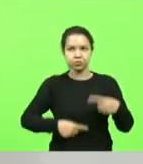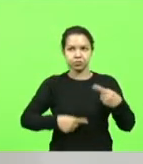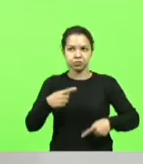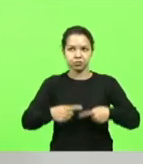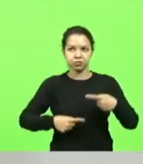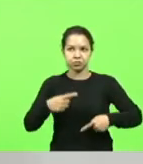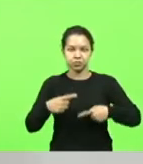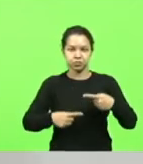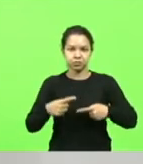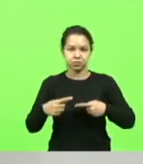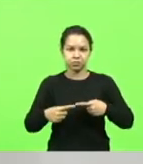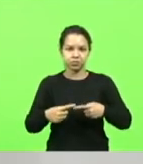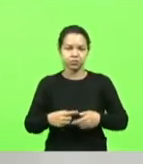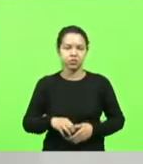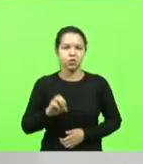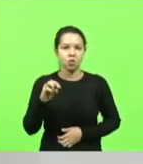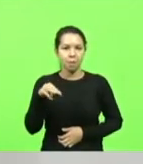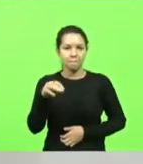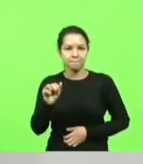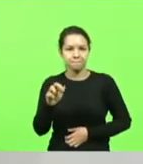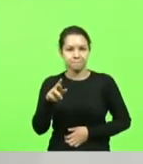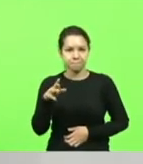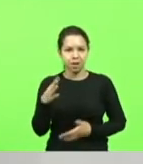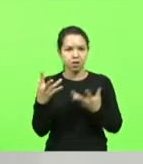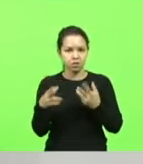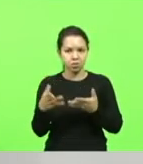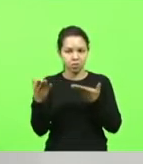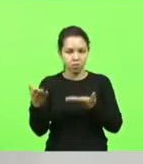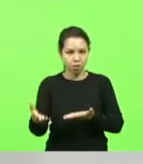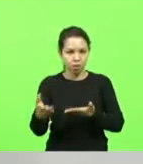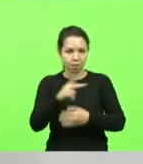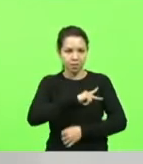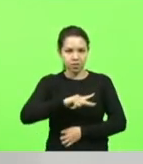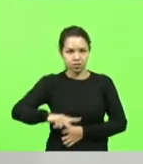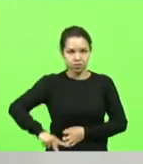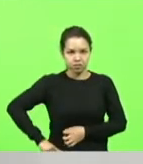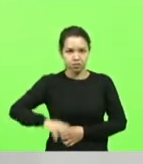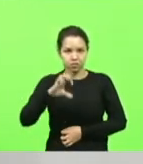de Omar Assif, presidindo uma CPI daquelas,